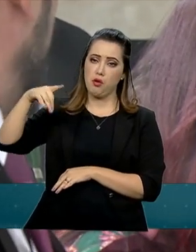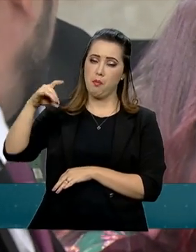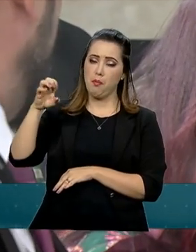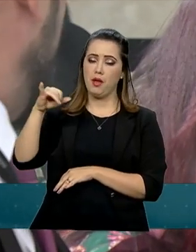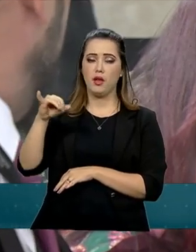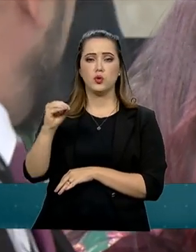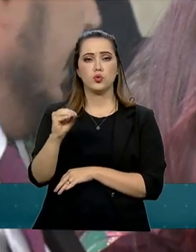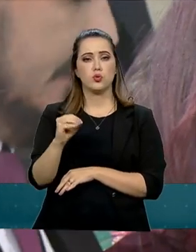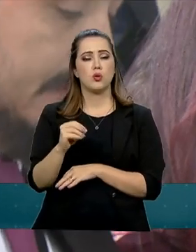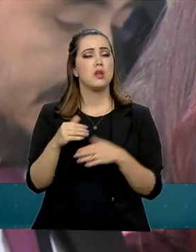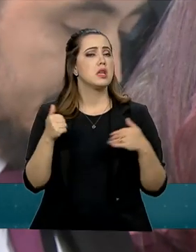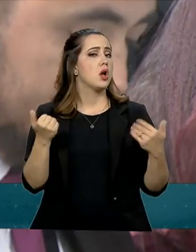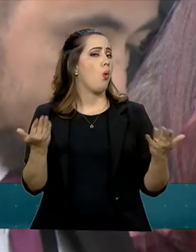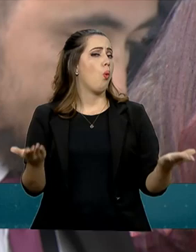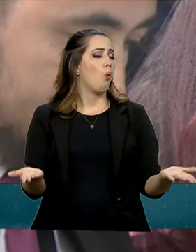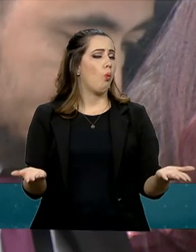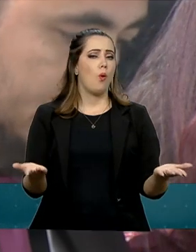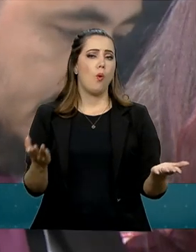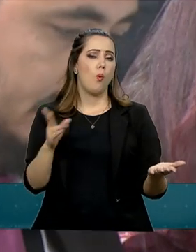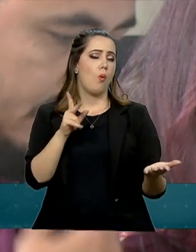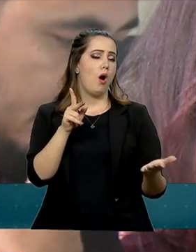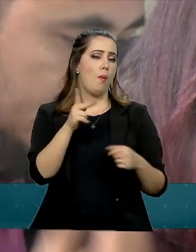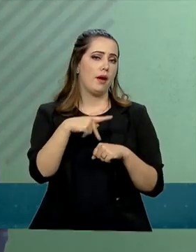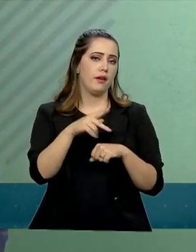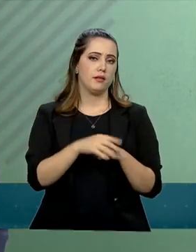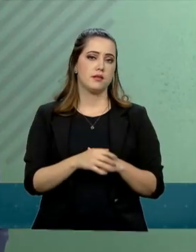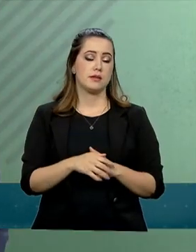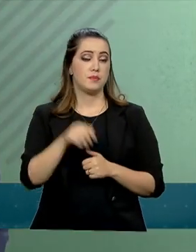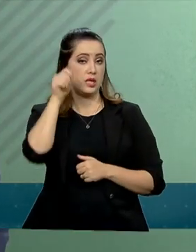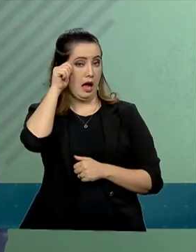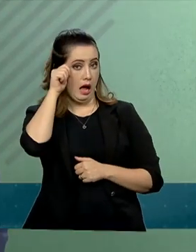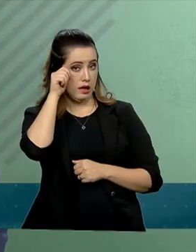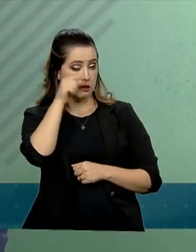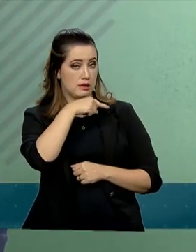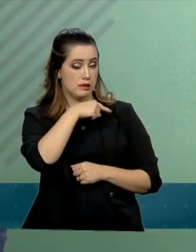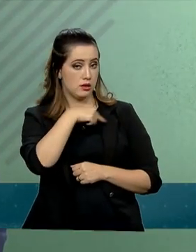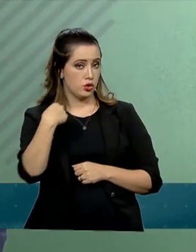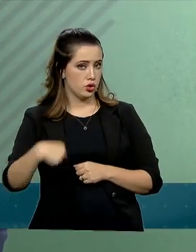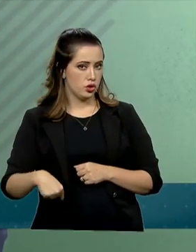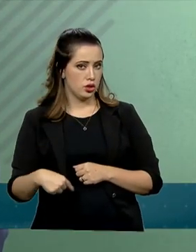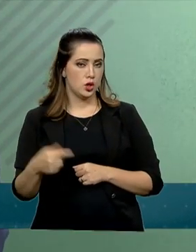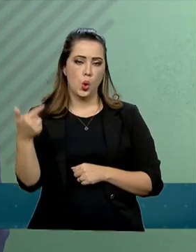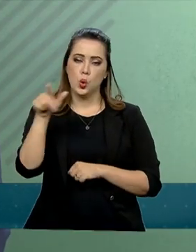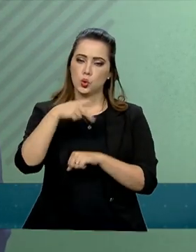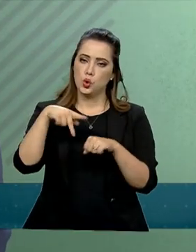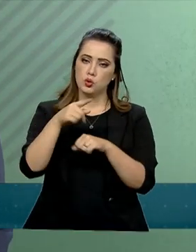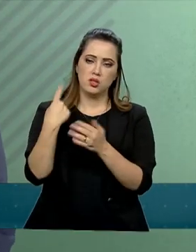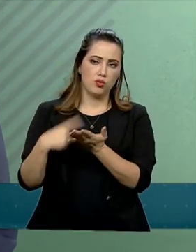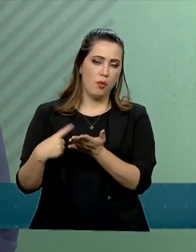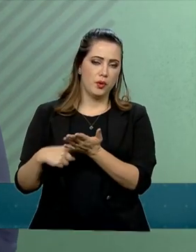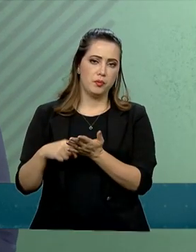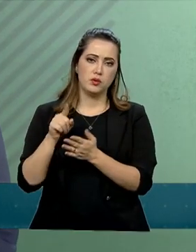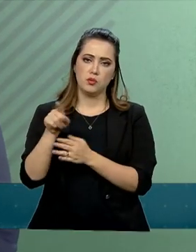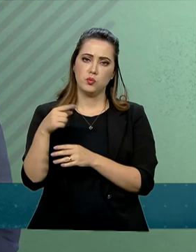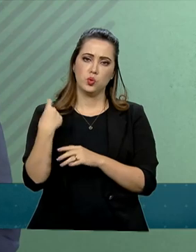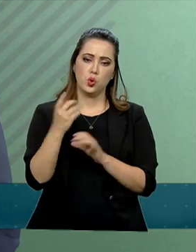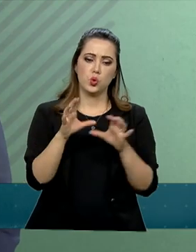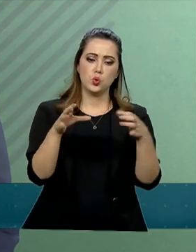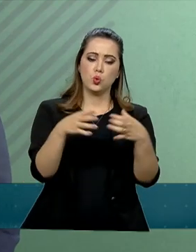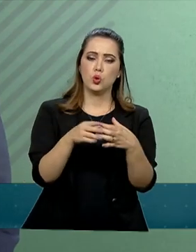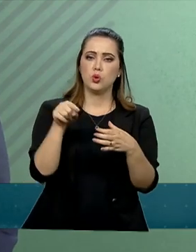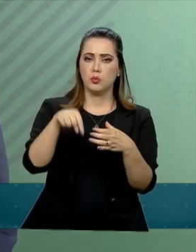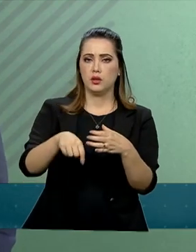adiantar? A gente já sabe que China... Na Ásia, China, os outros países estão em tratativas por parte da nossa